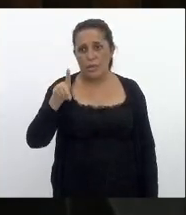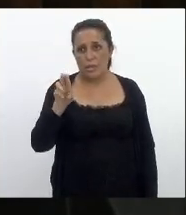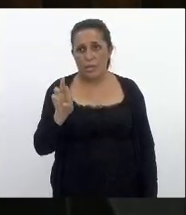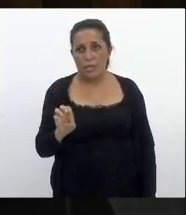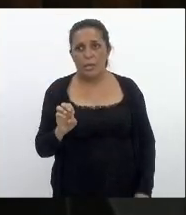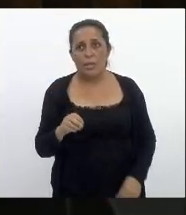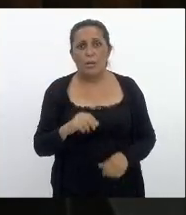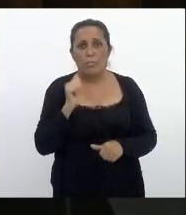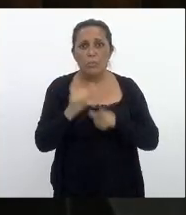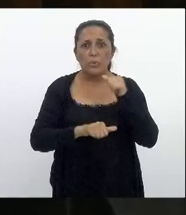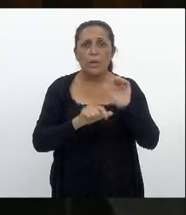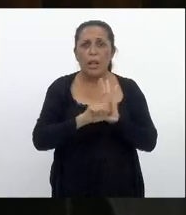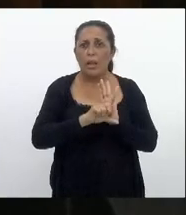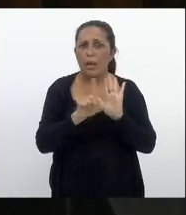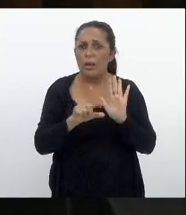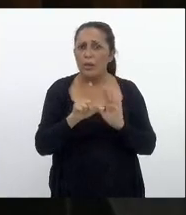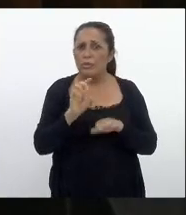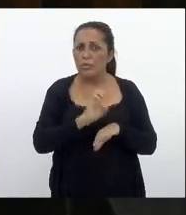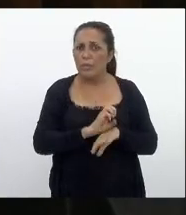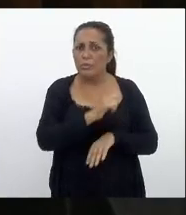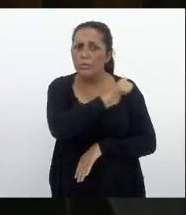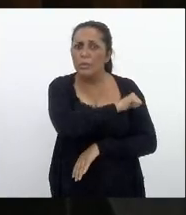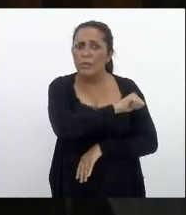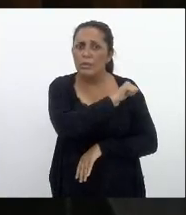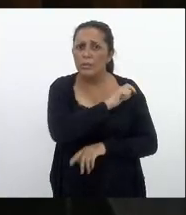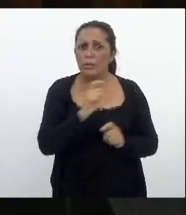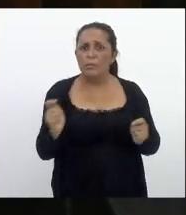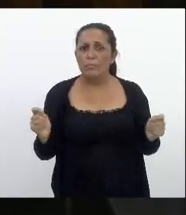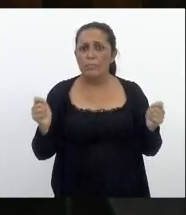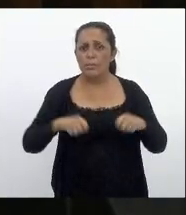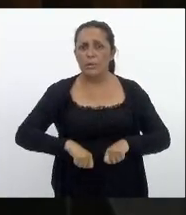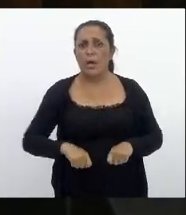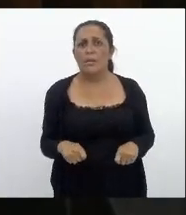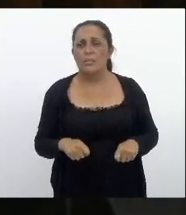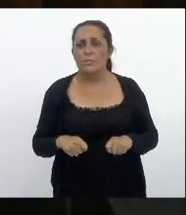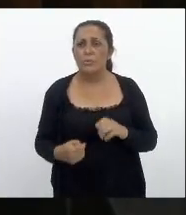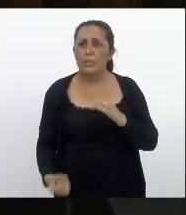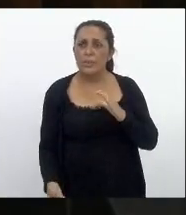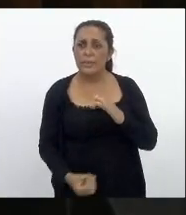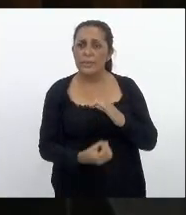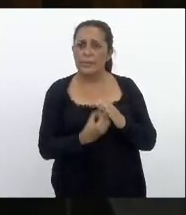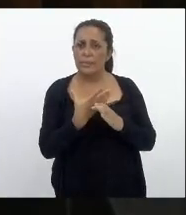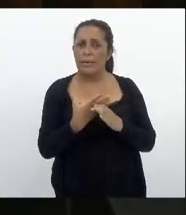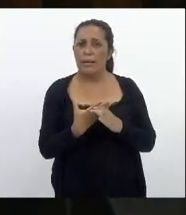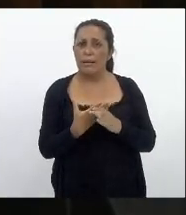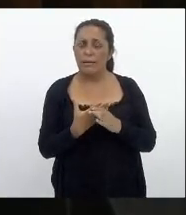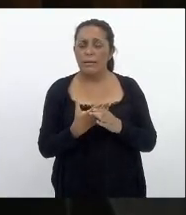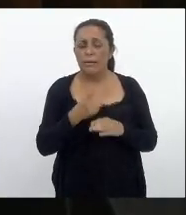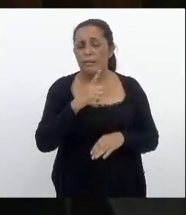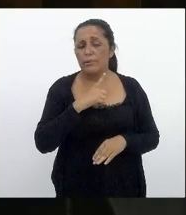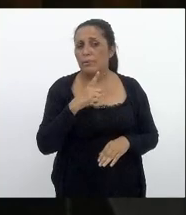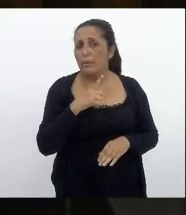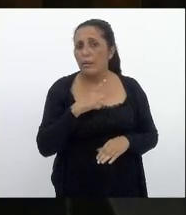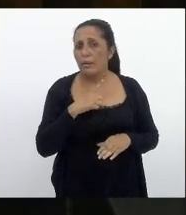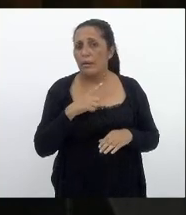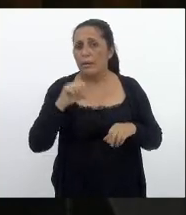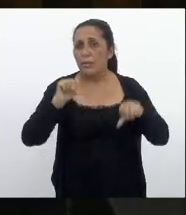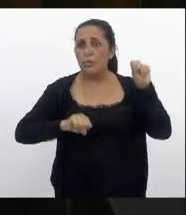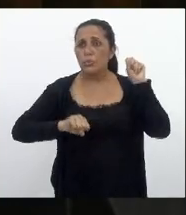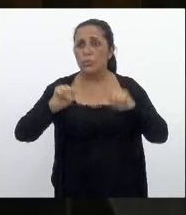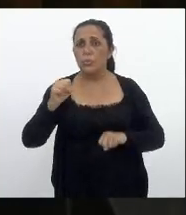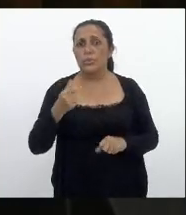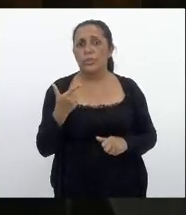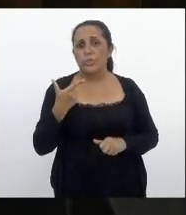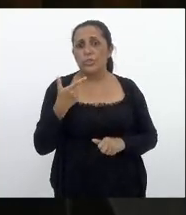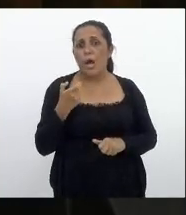a lei no estado do Rio de Janeiro onde pudéssemos criar aqui onde pudéssemos ter indústria de armas armas